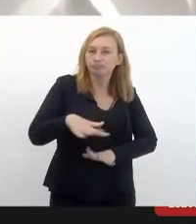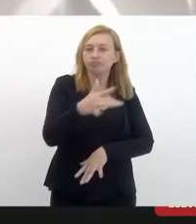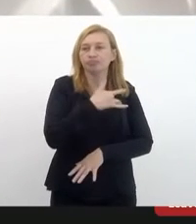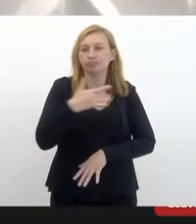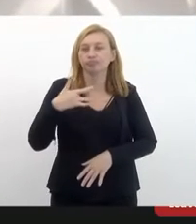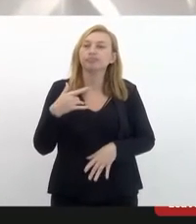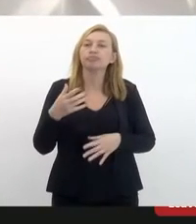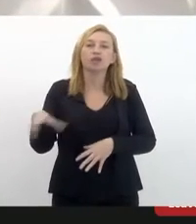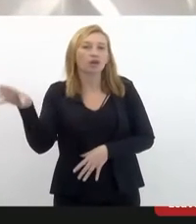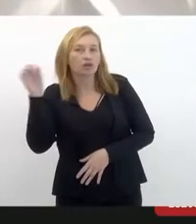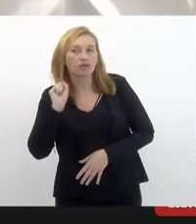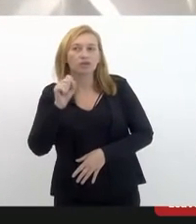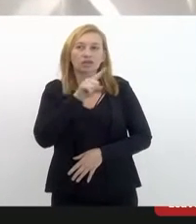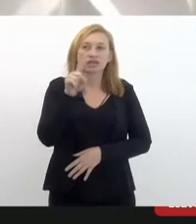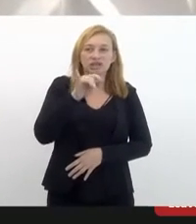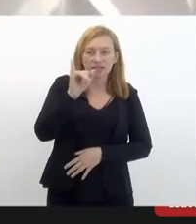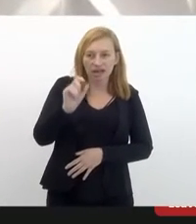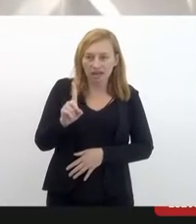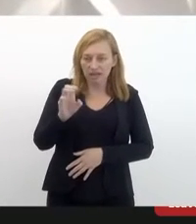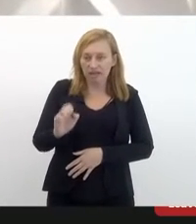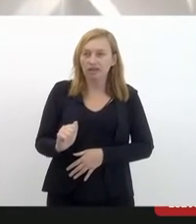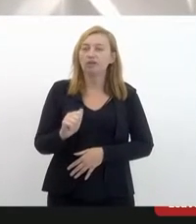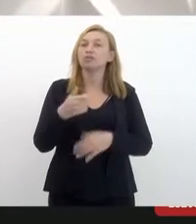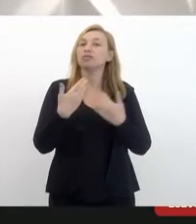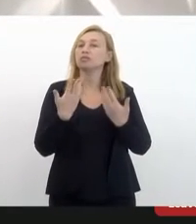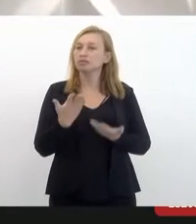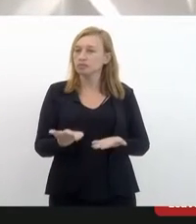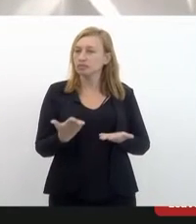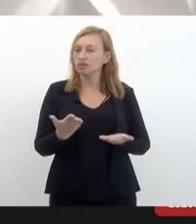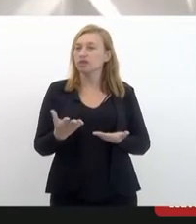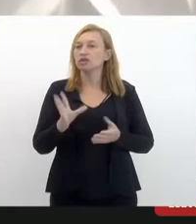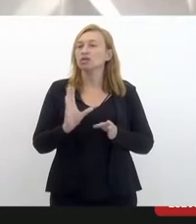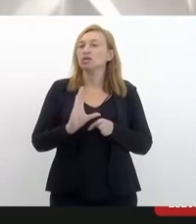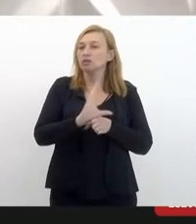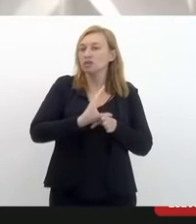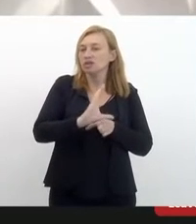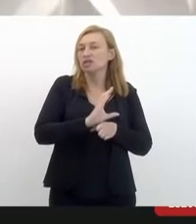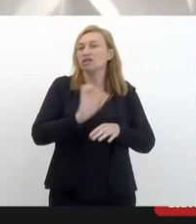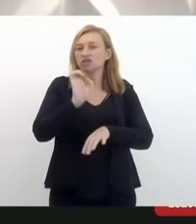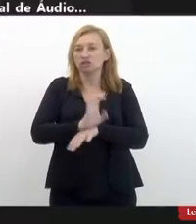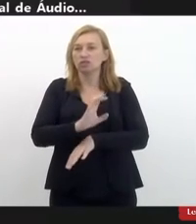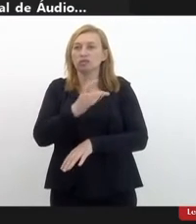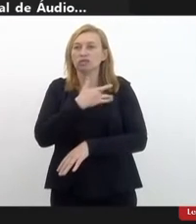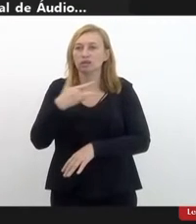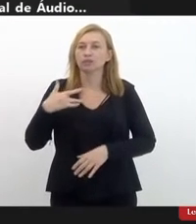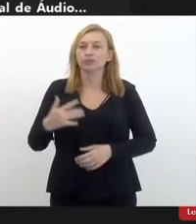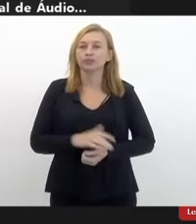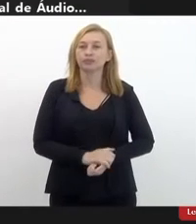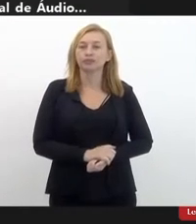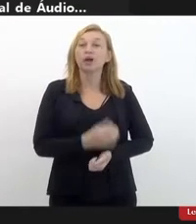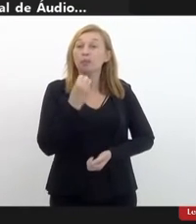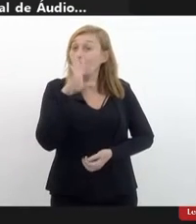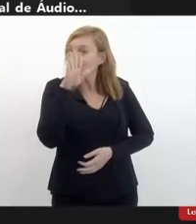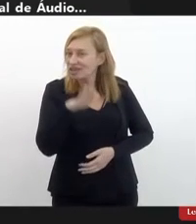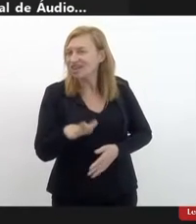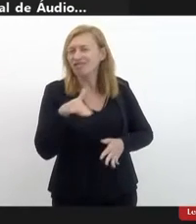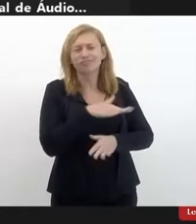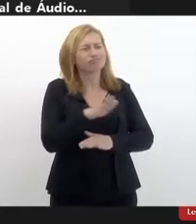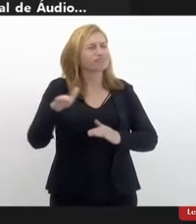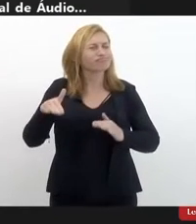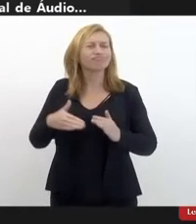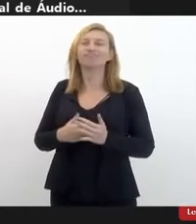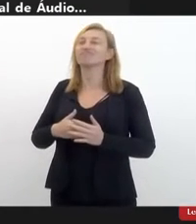Então, eu queria muito ouvir, dona Zayga, por favor, do nosso Conselho Estadual de Saúde. Boa tarde a